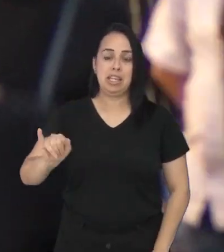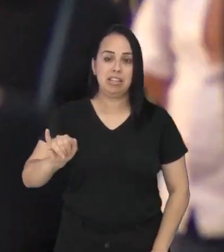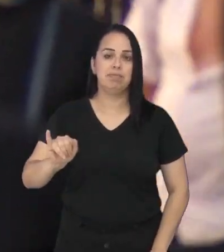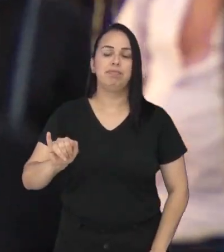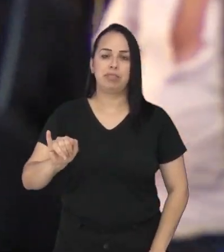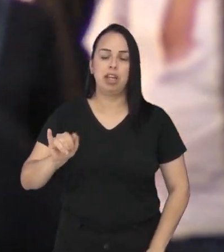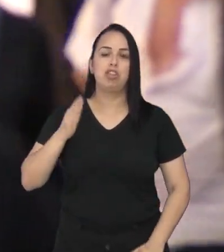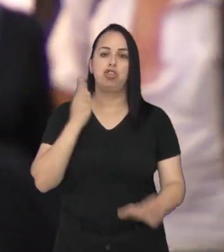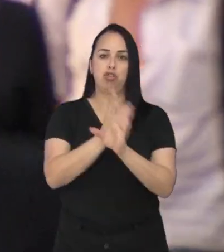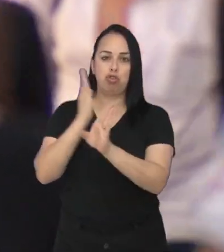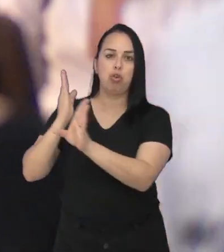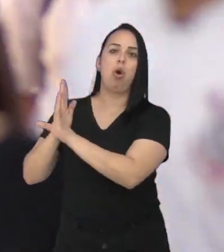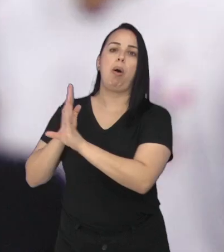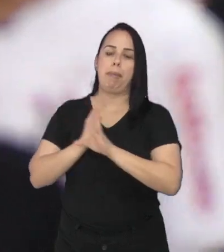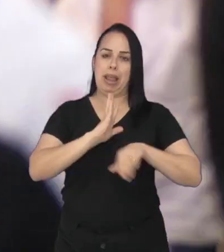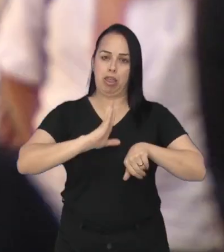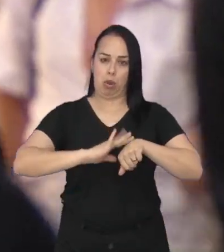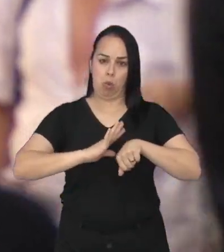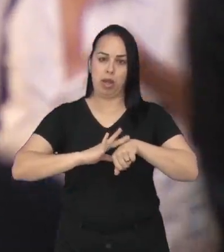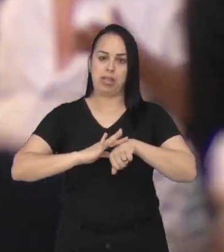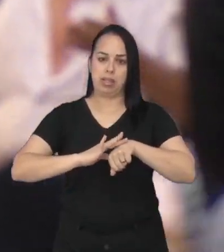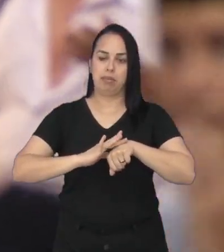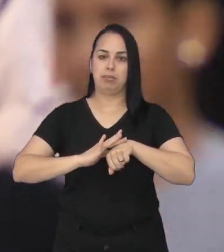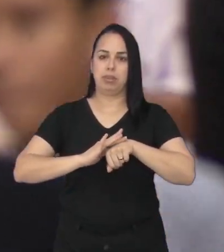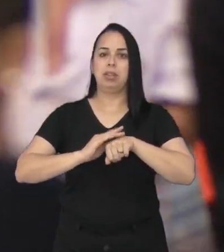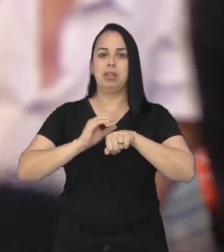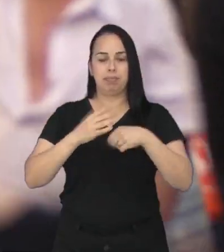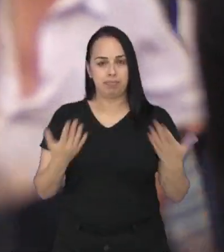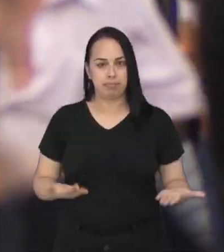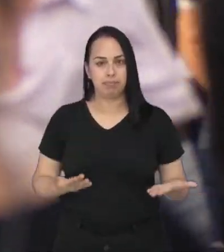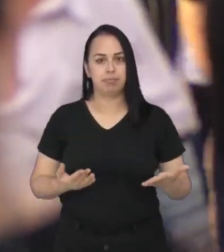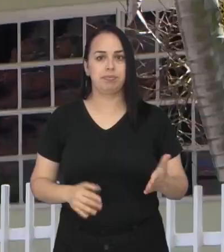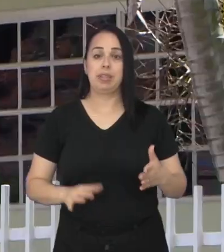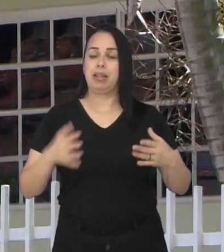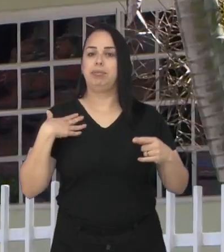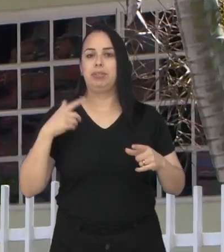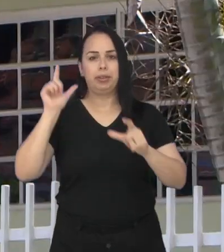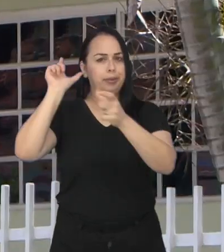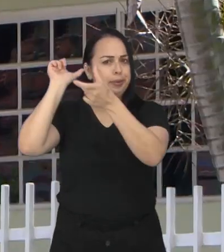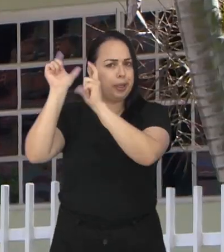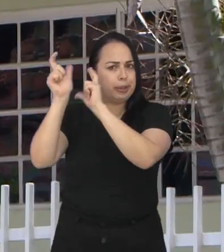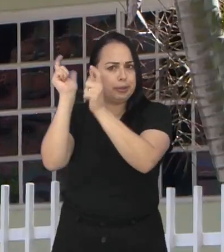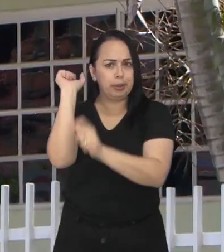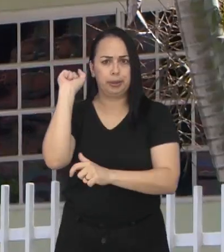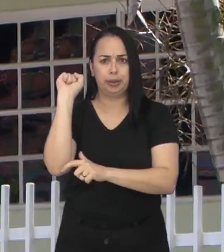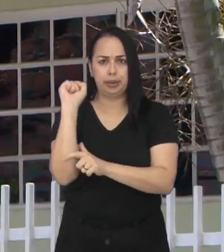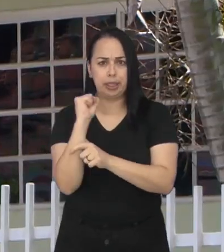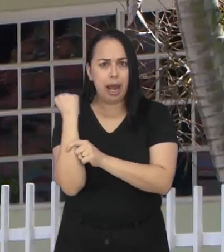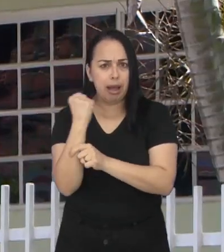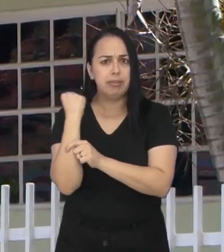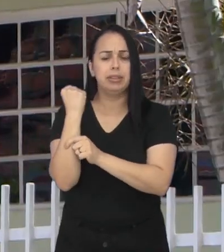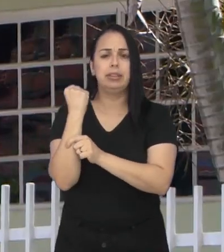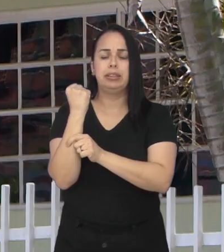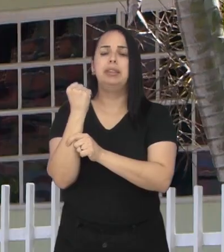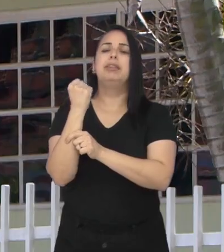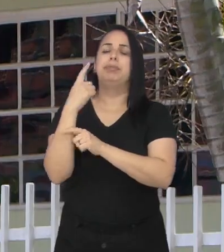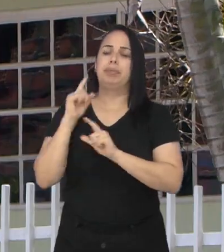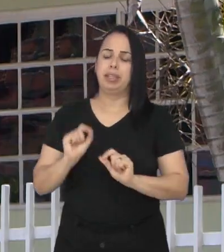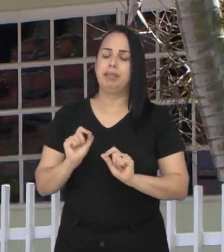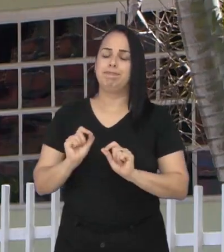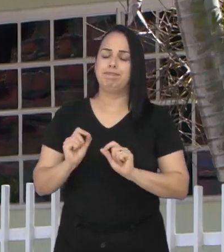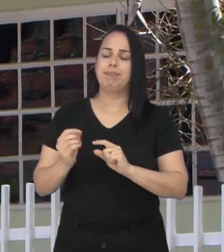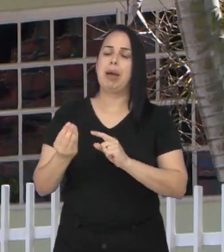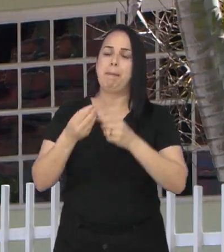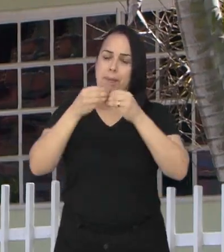pessoas vivem com algum diagnóstico, segundo a Organização Mundial da Saúde. Transtornos que, em condições graves, são a principal